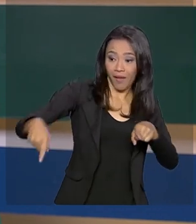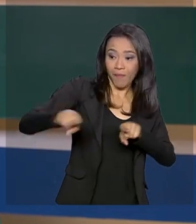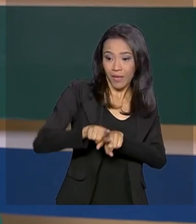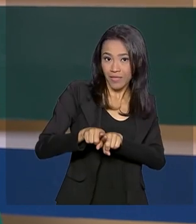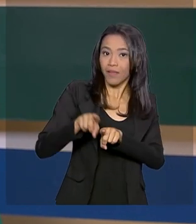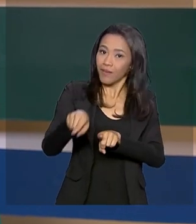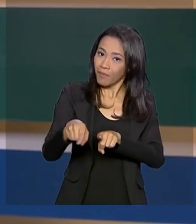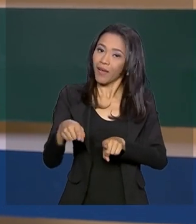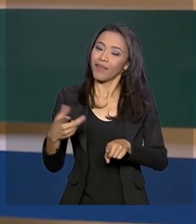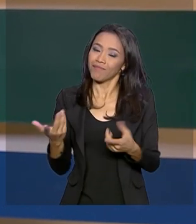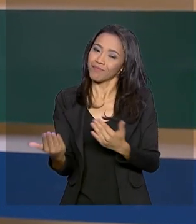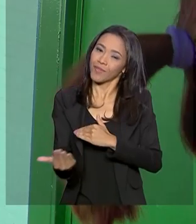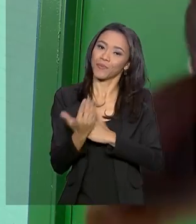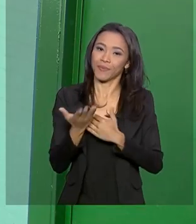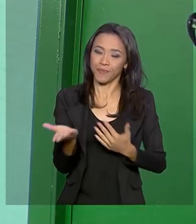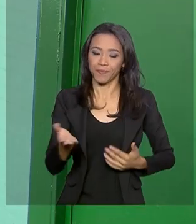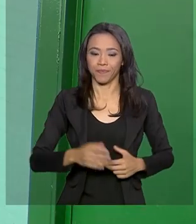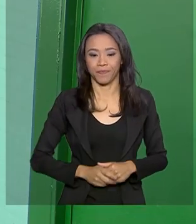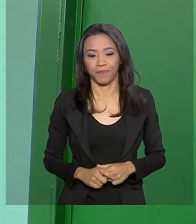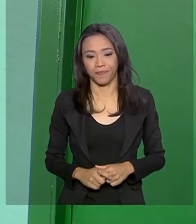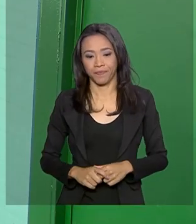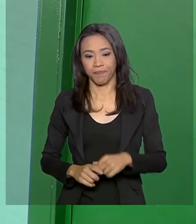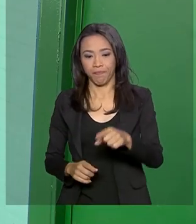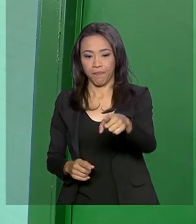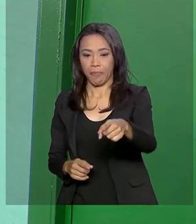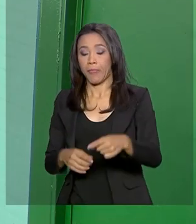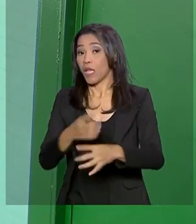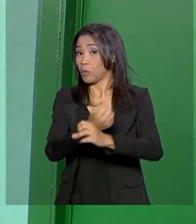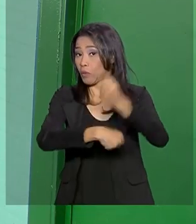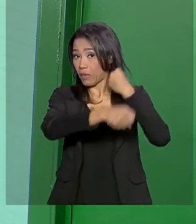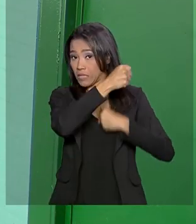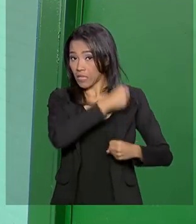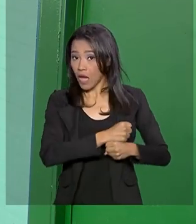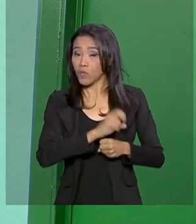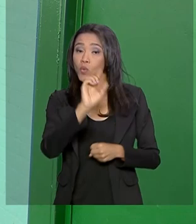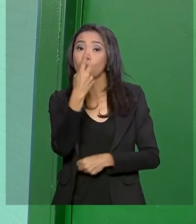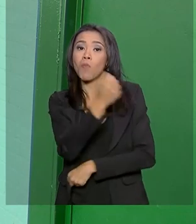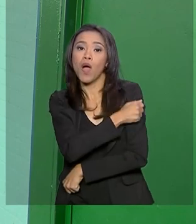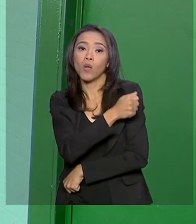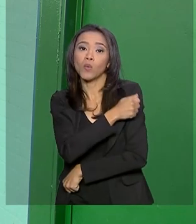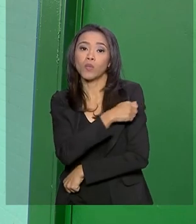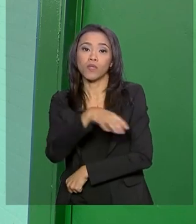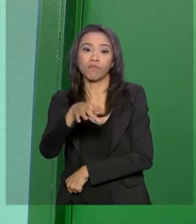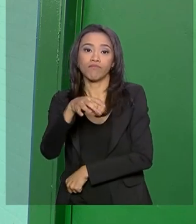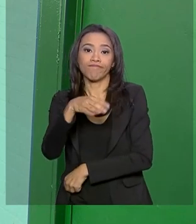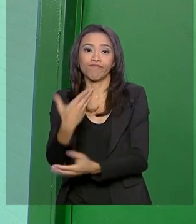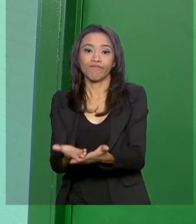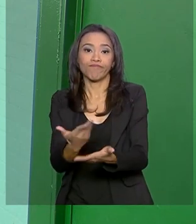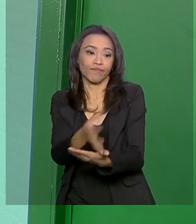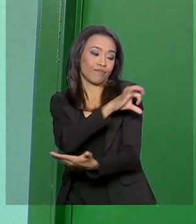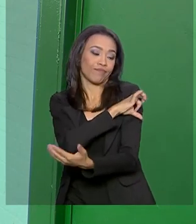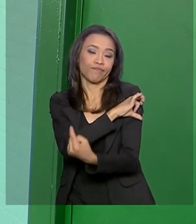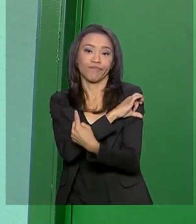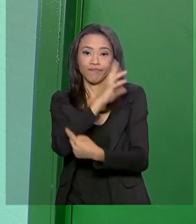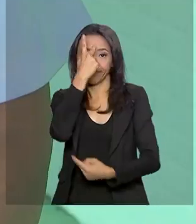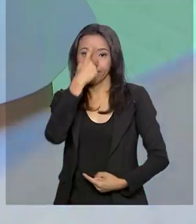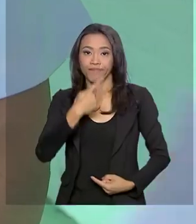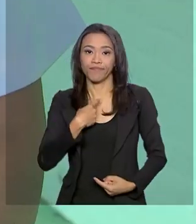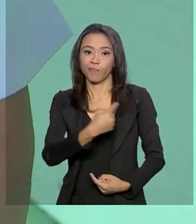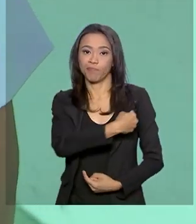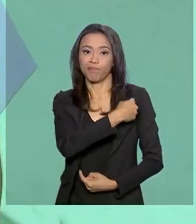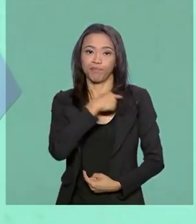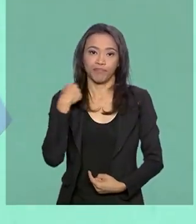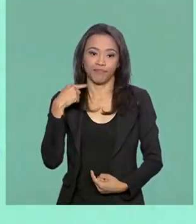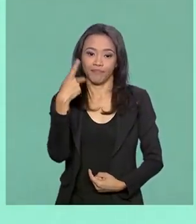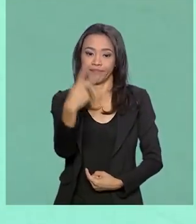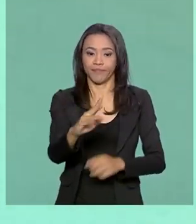luta pela vida. No ano passado, uma estudante do nono ano tirou a própria vida nesta escola. A